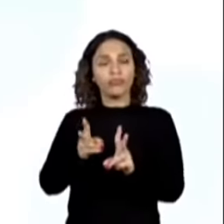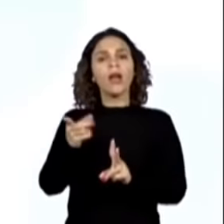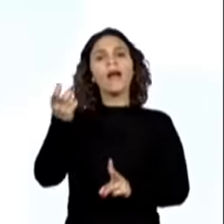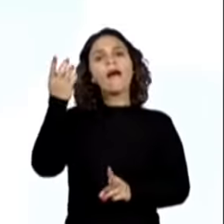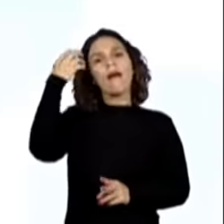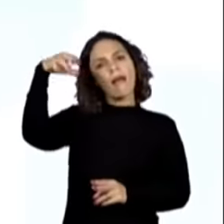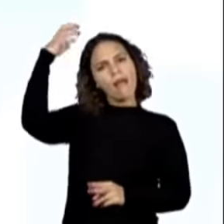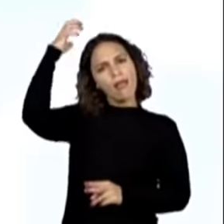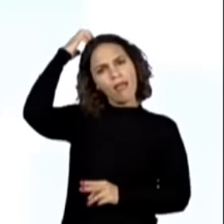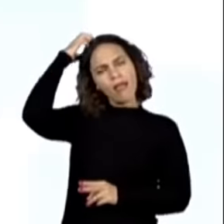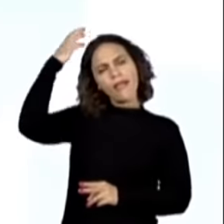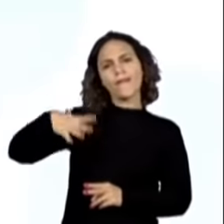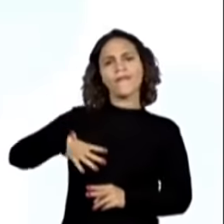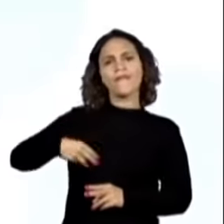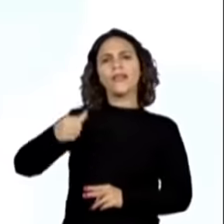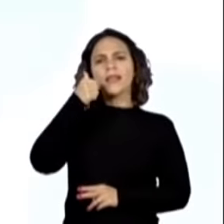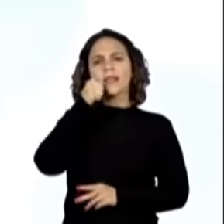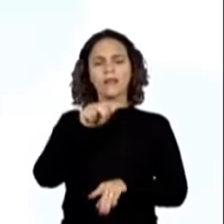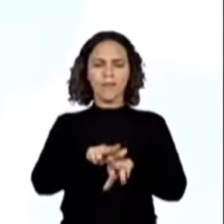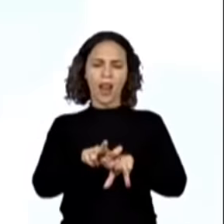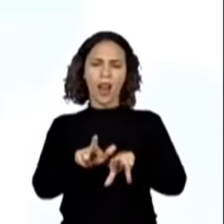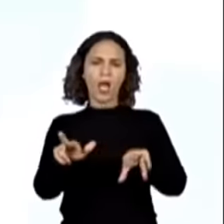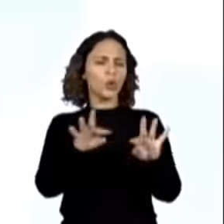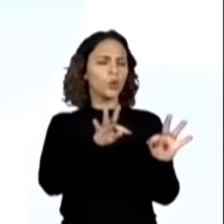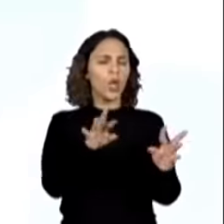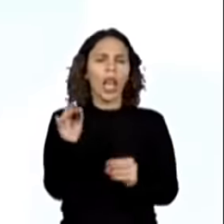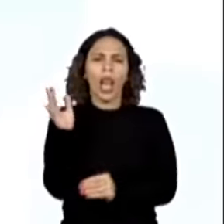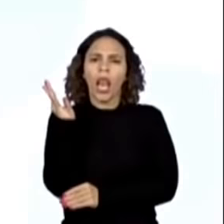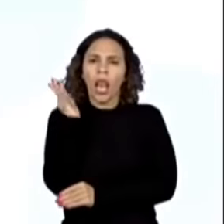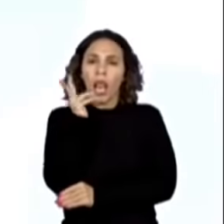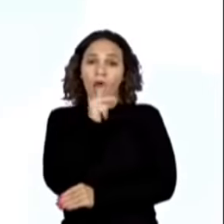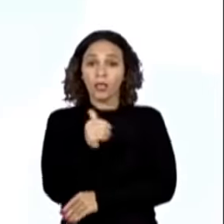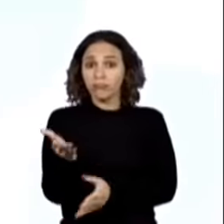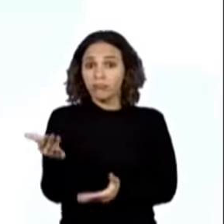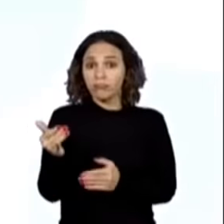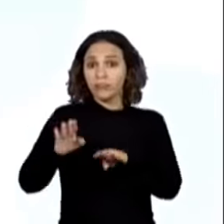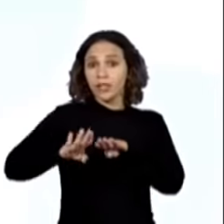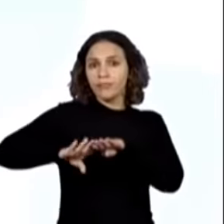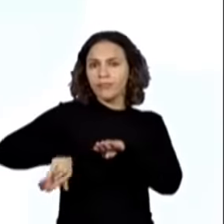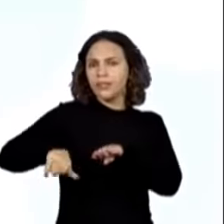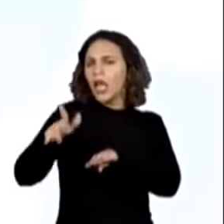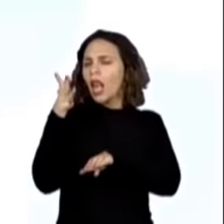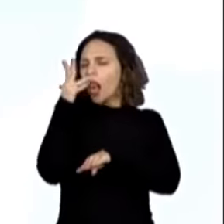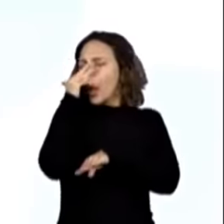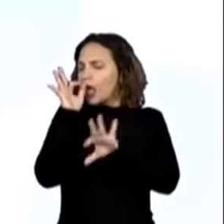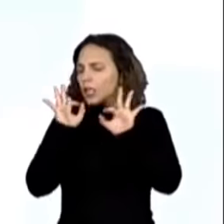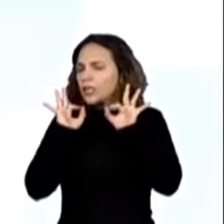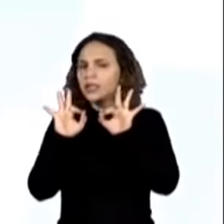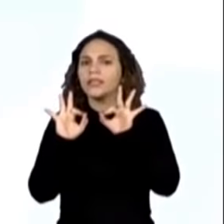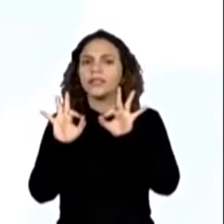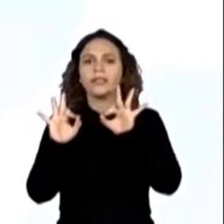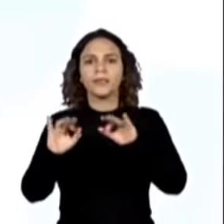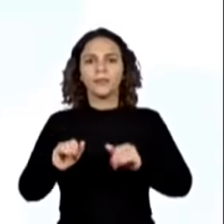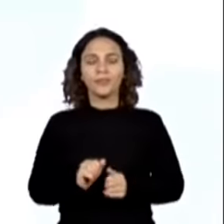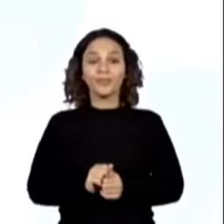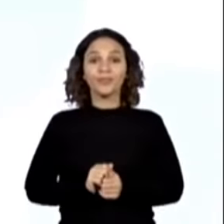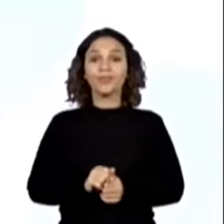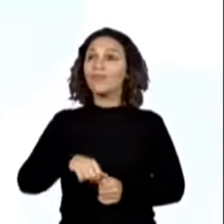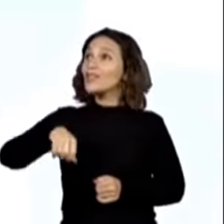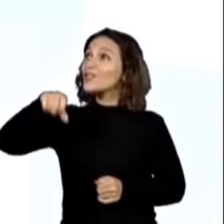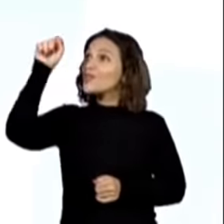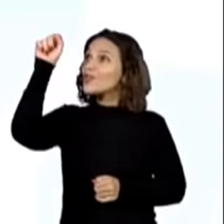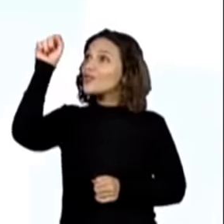uma porção de filhas. Todas lindas. A mais nova então era linda demais. O próprio sol,